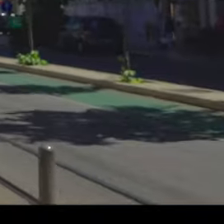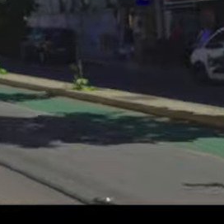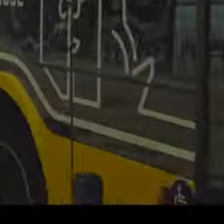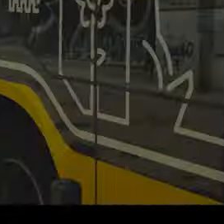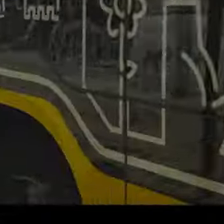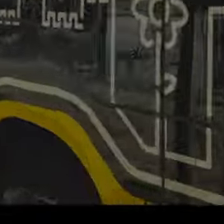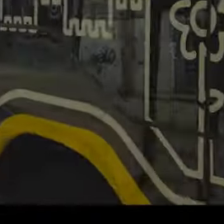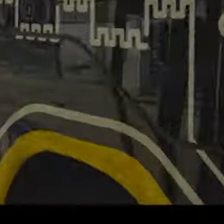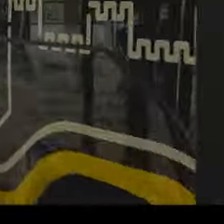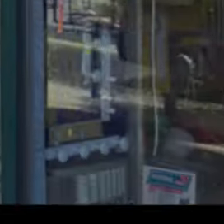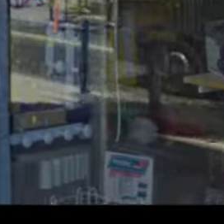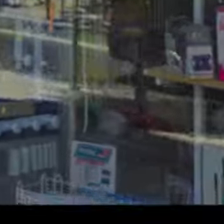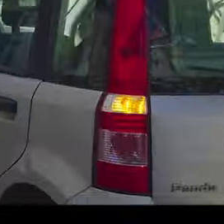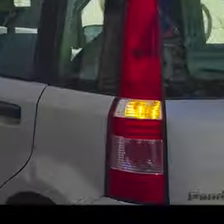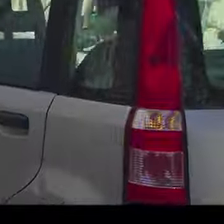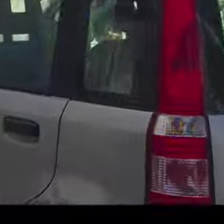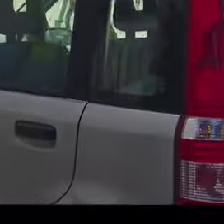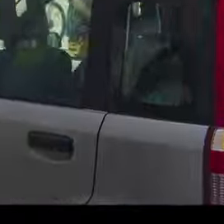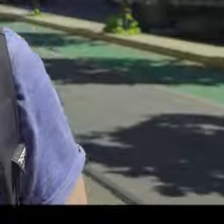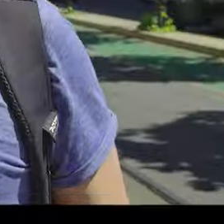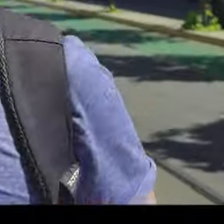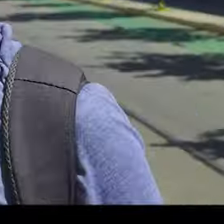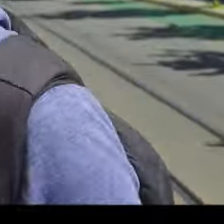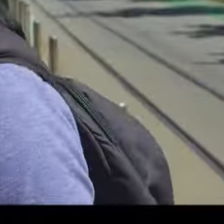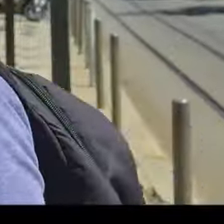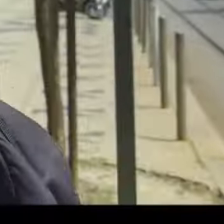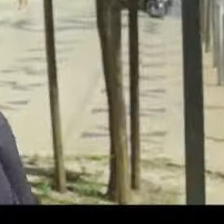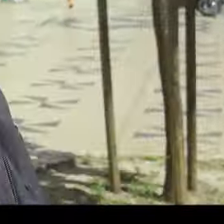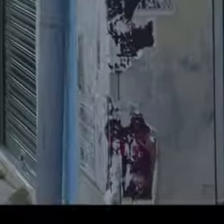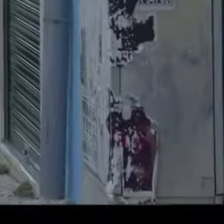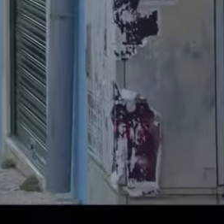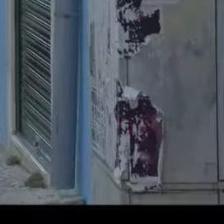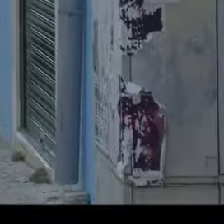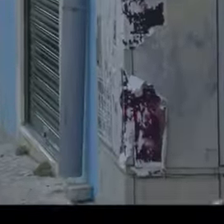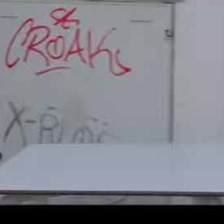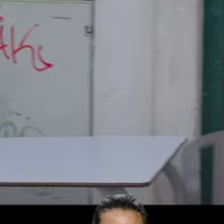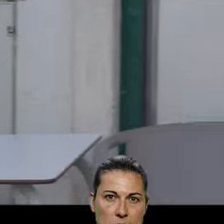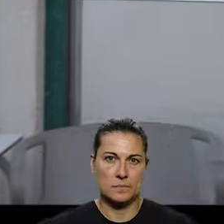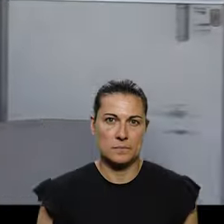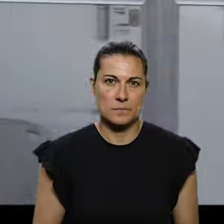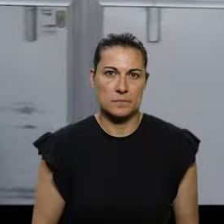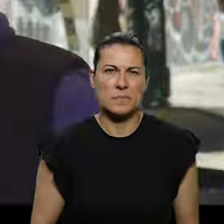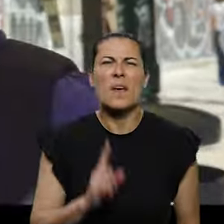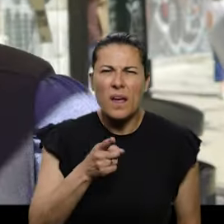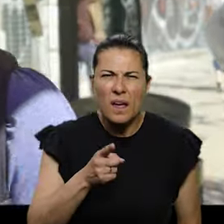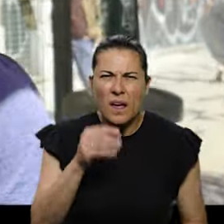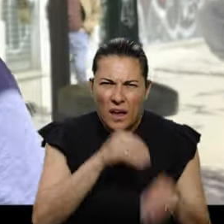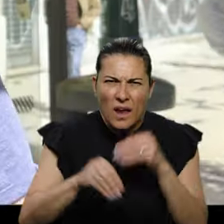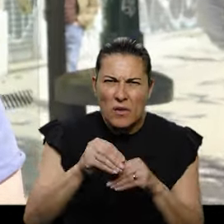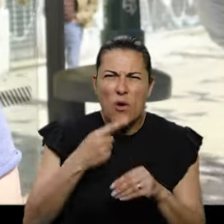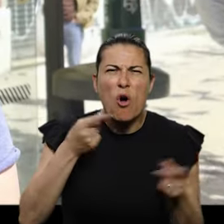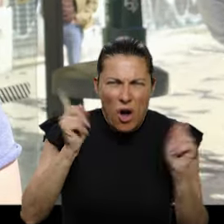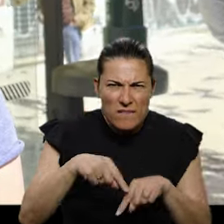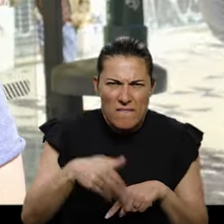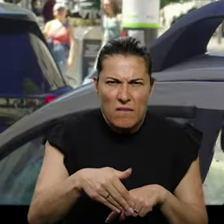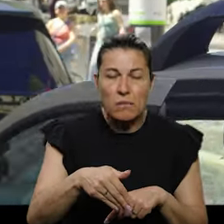A CIDADE NO Você